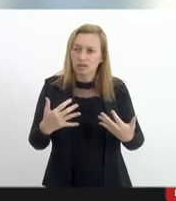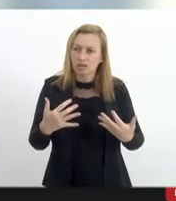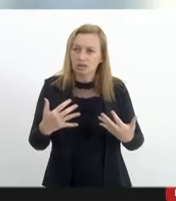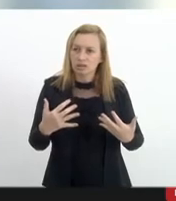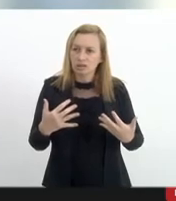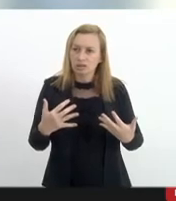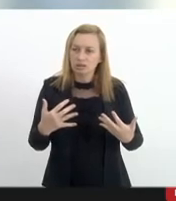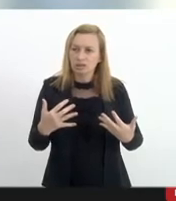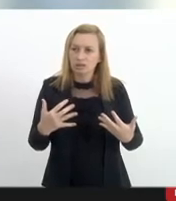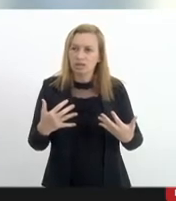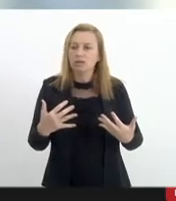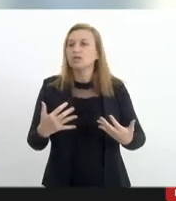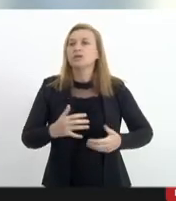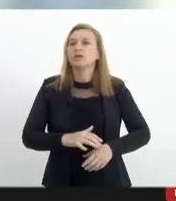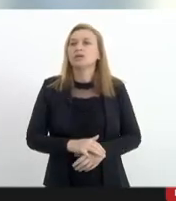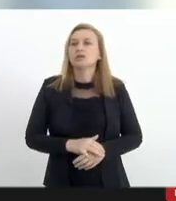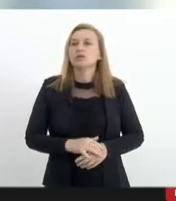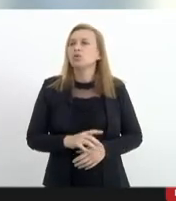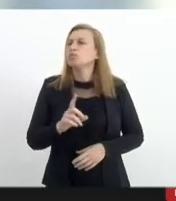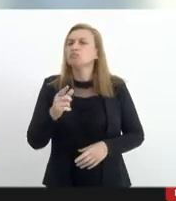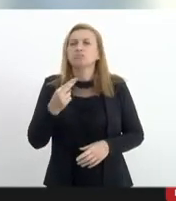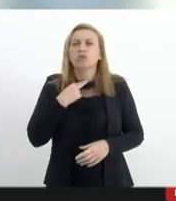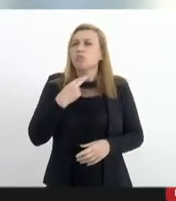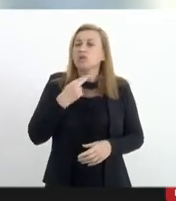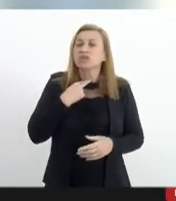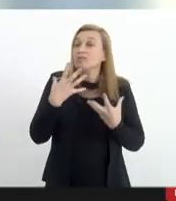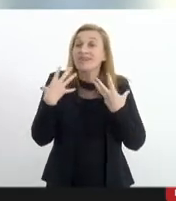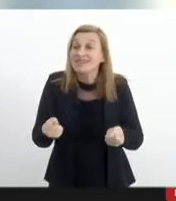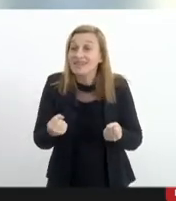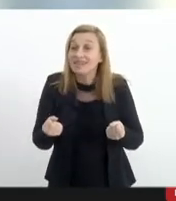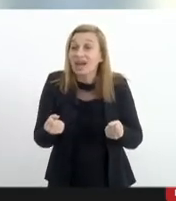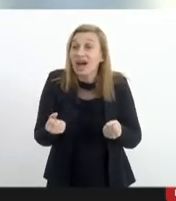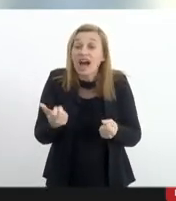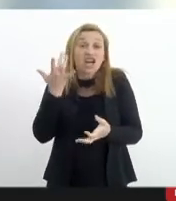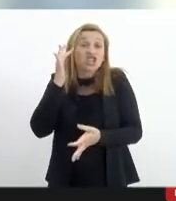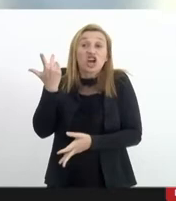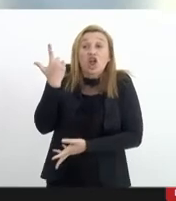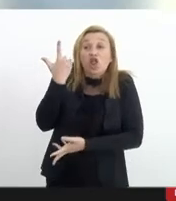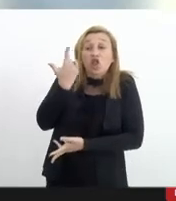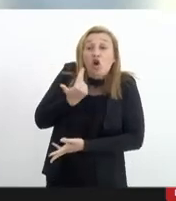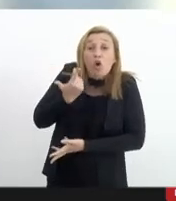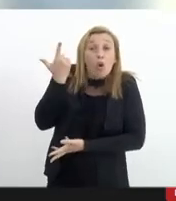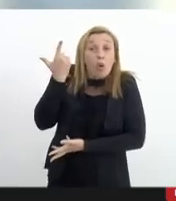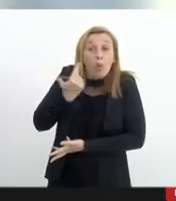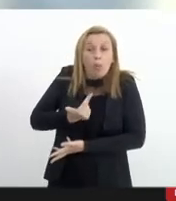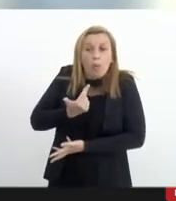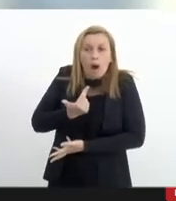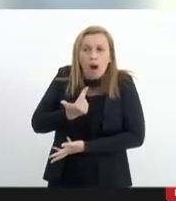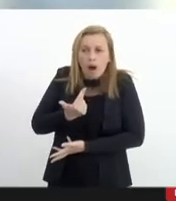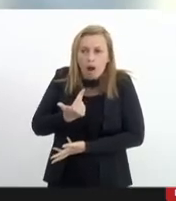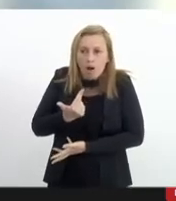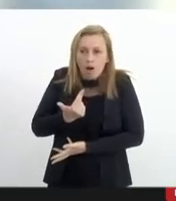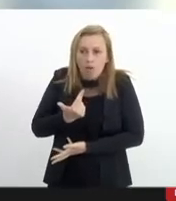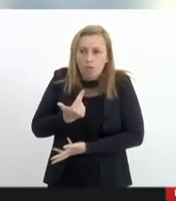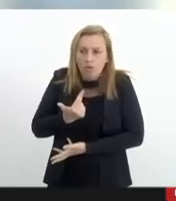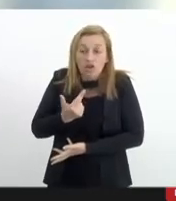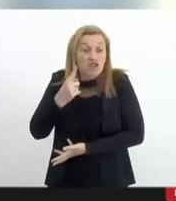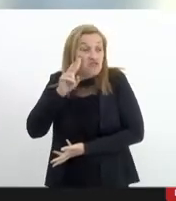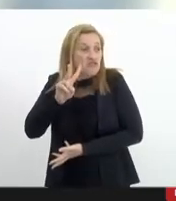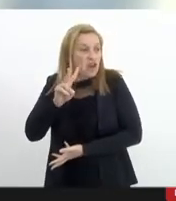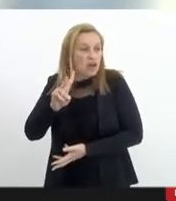cara o que nós não podemos admitir é naturalizar a figura de criminosos armados